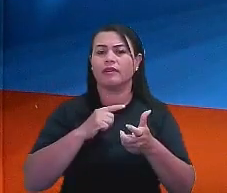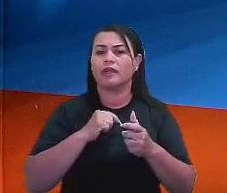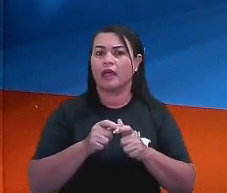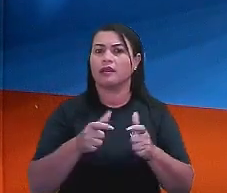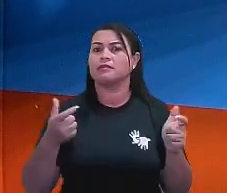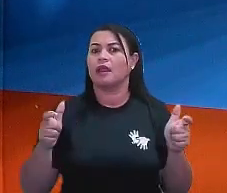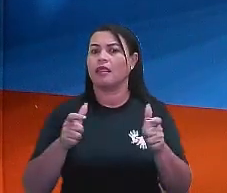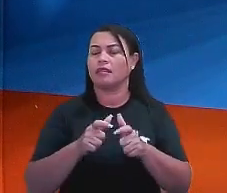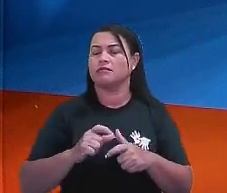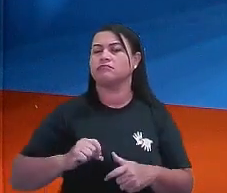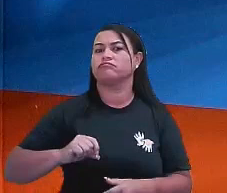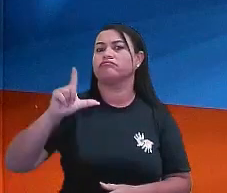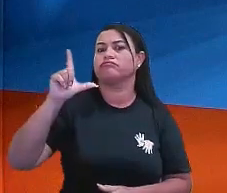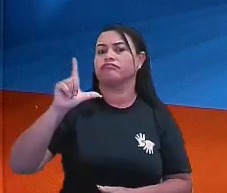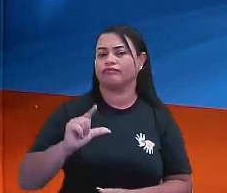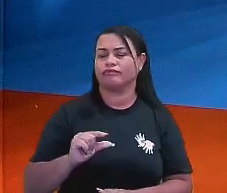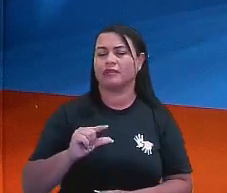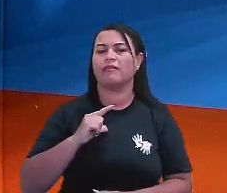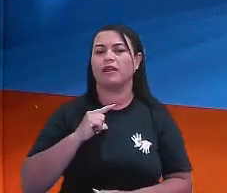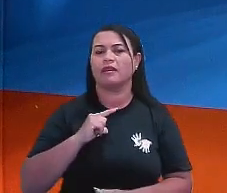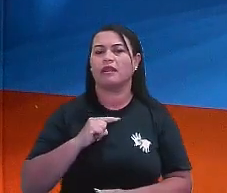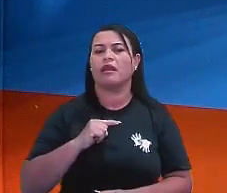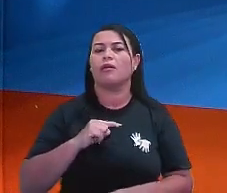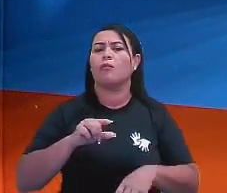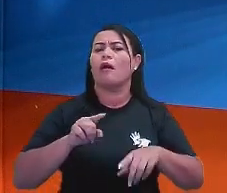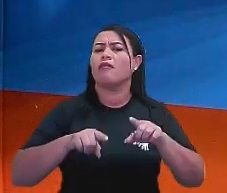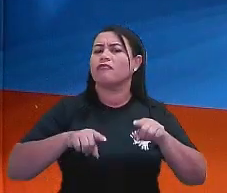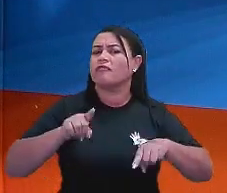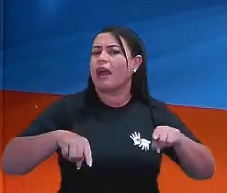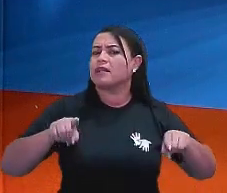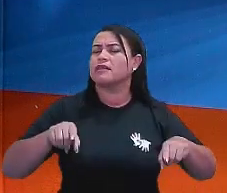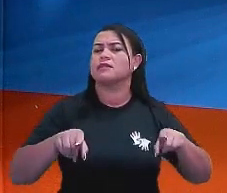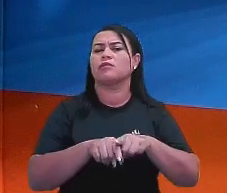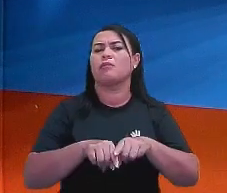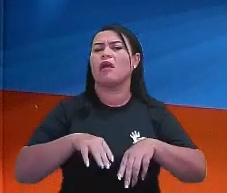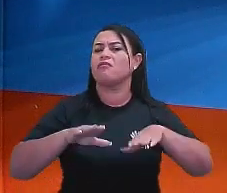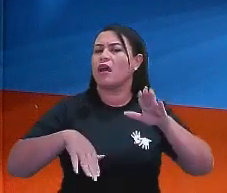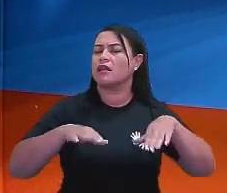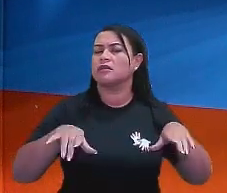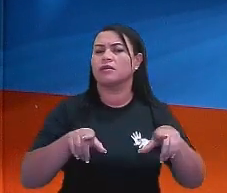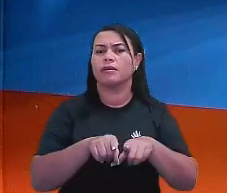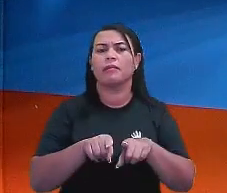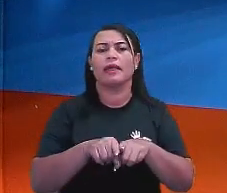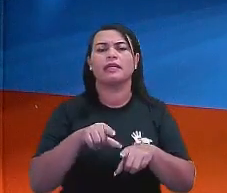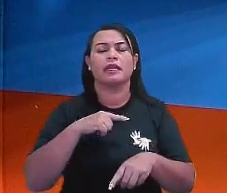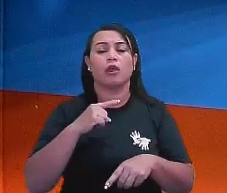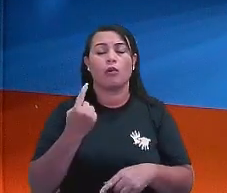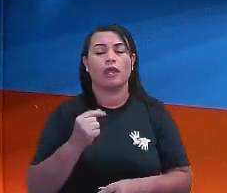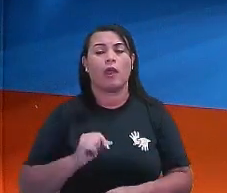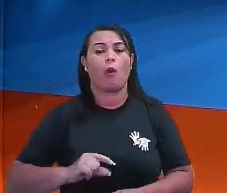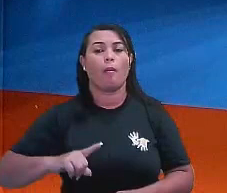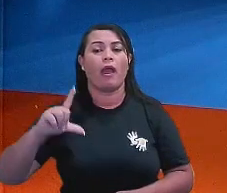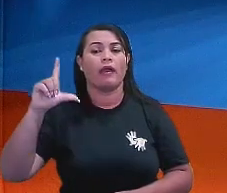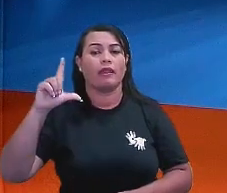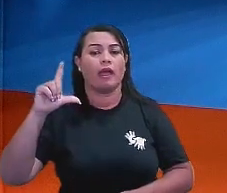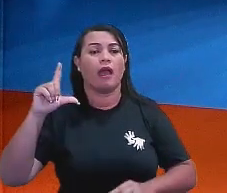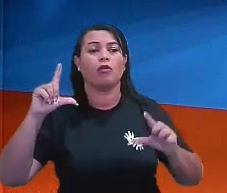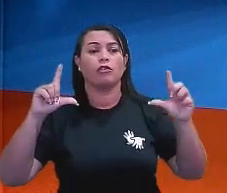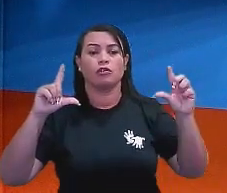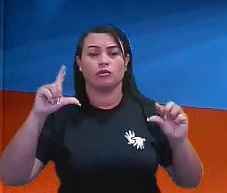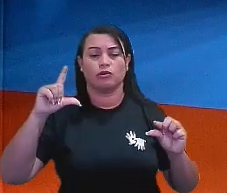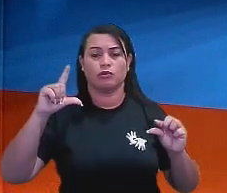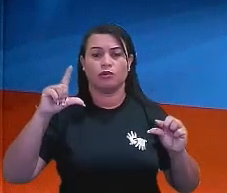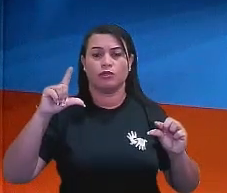variação. Se dentro da relação de grandezas diretamente proporcionais, uma aumenta, a outra vai aumentar.